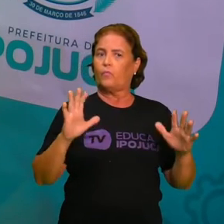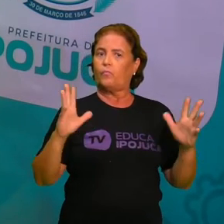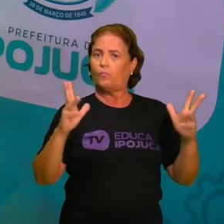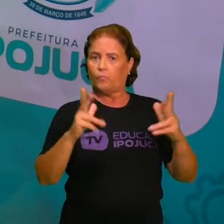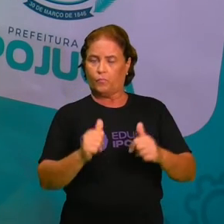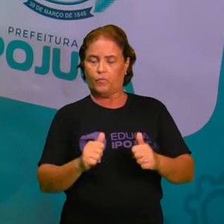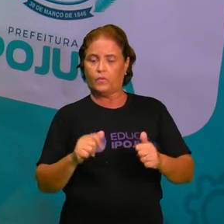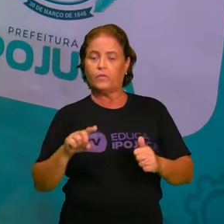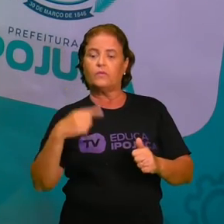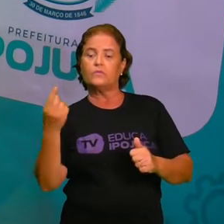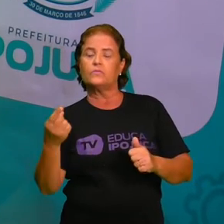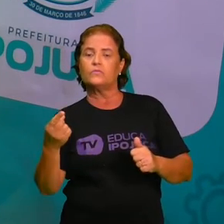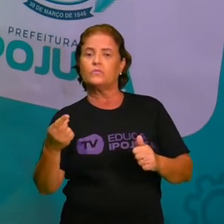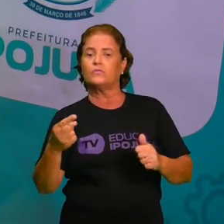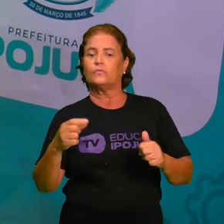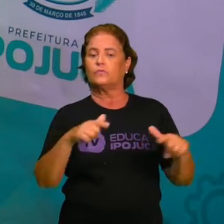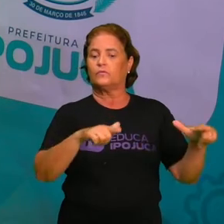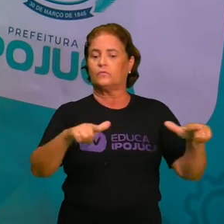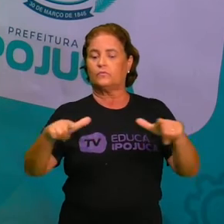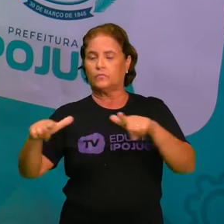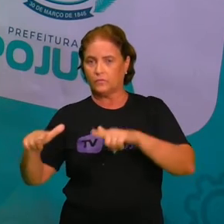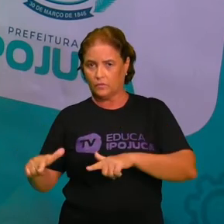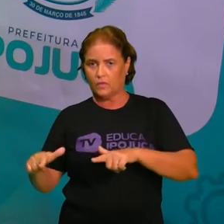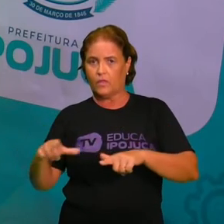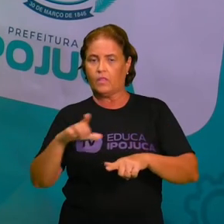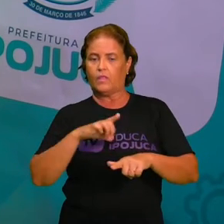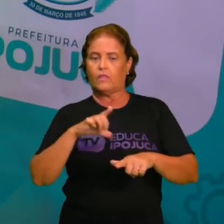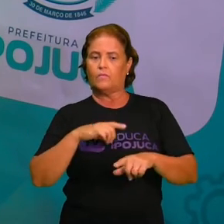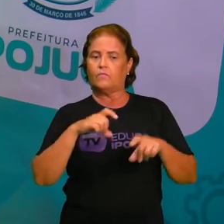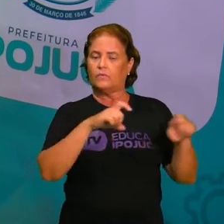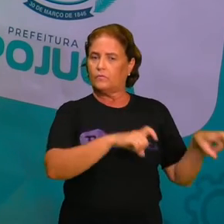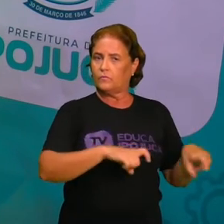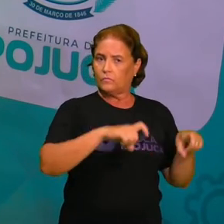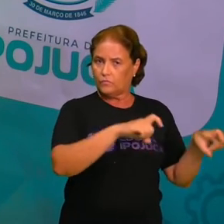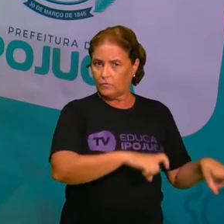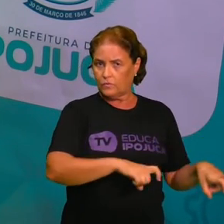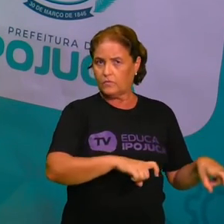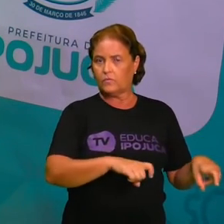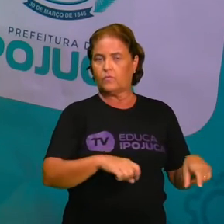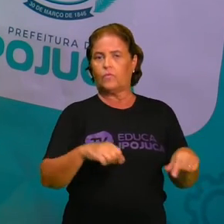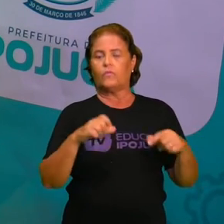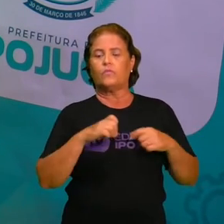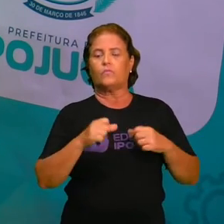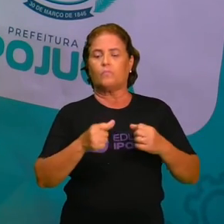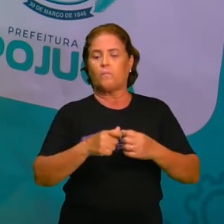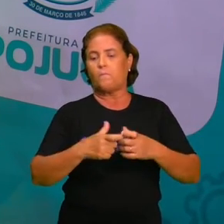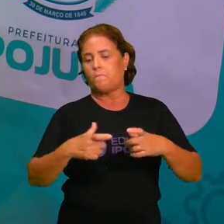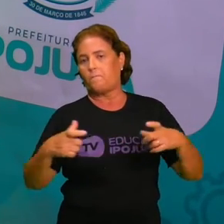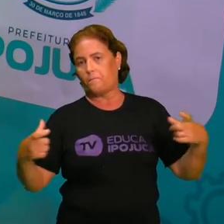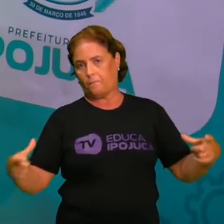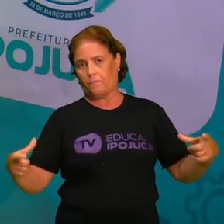extensivas do Ipojuca estão na zona rural também, onde tem a sua maior amplitude.